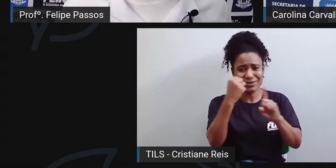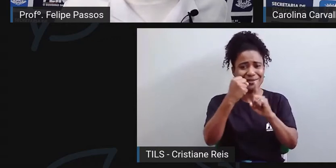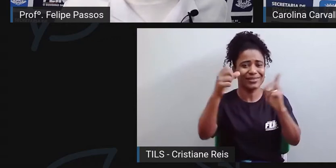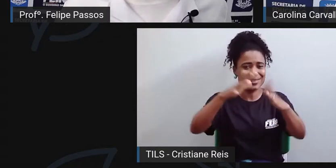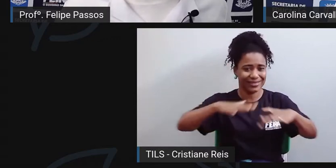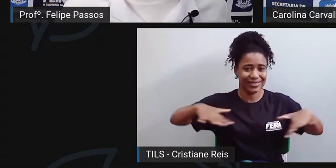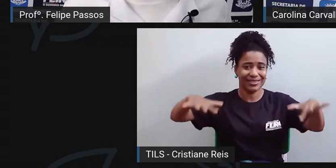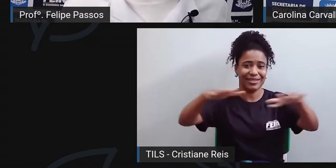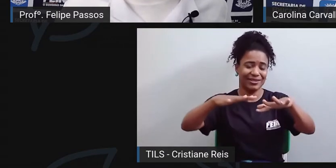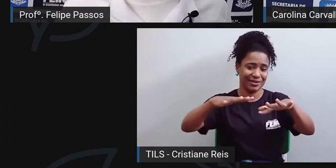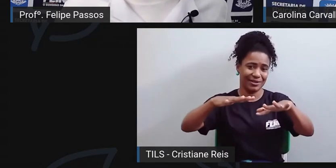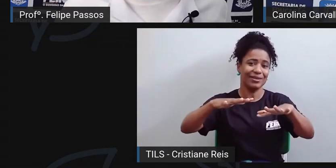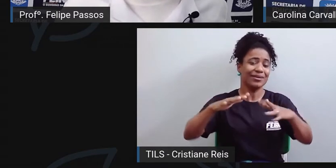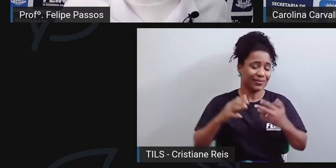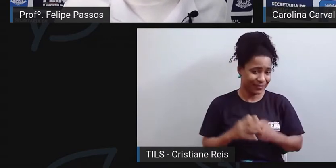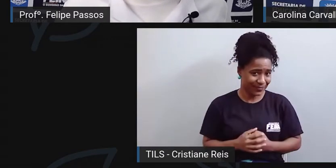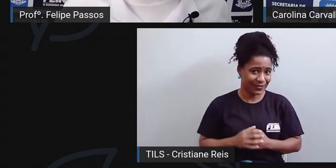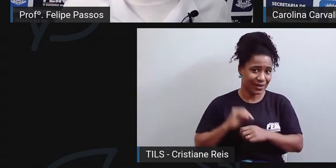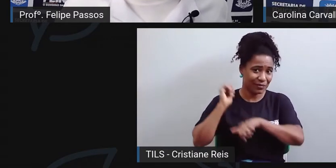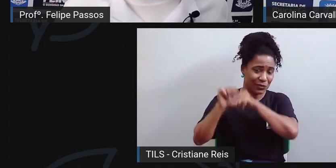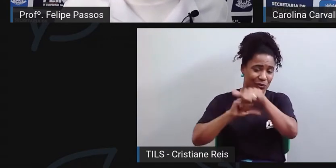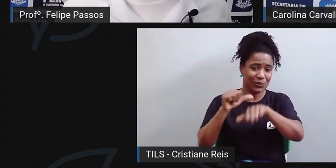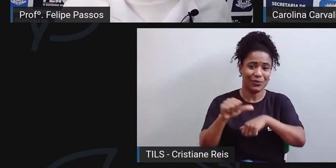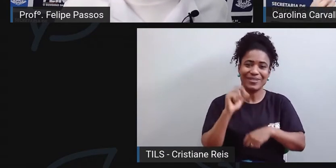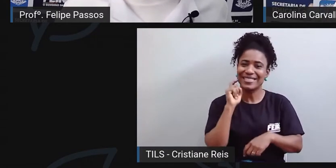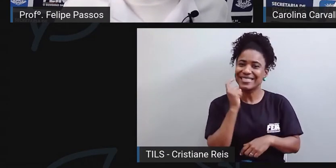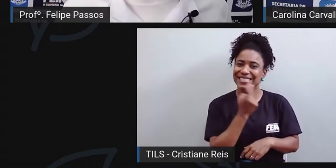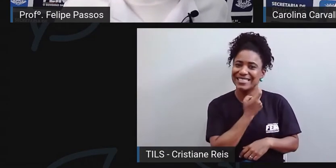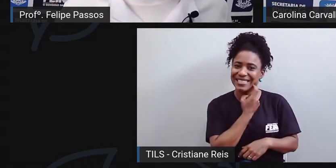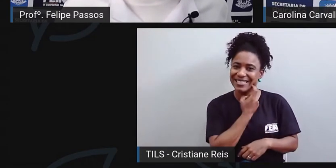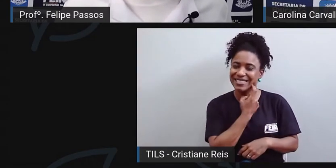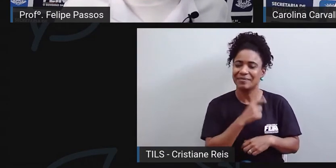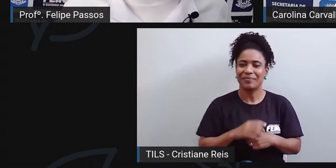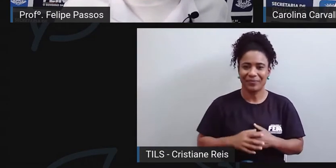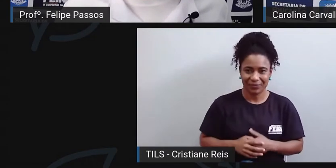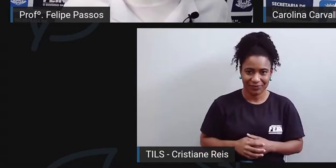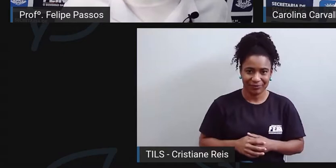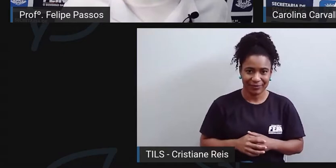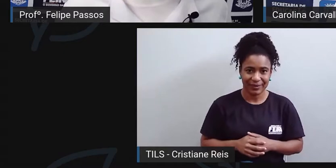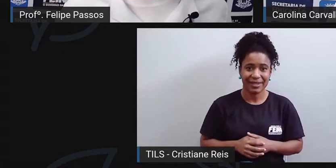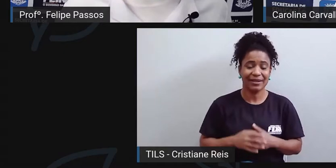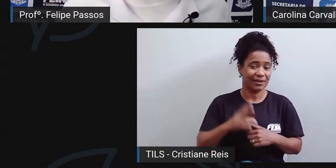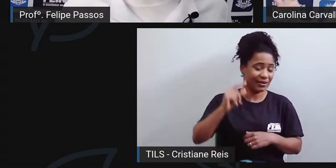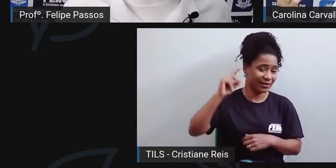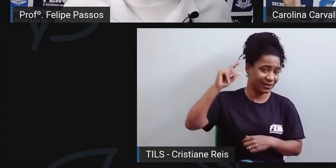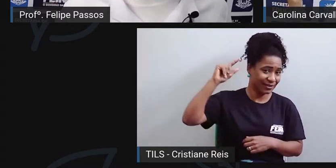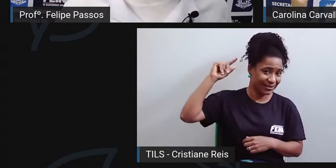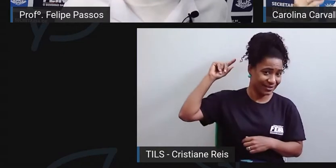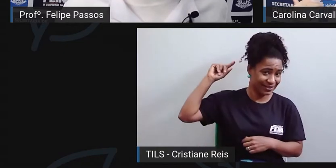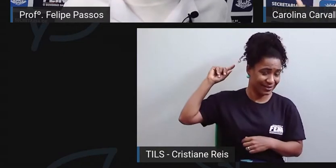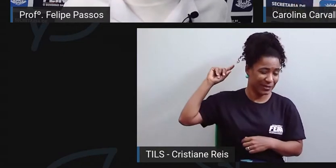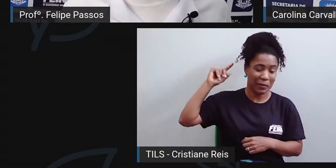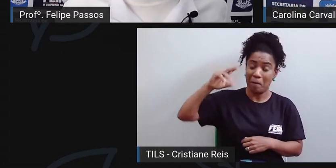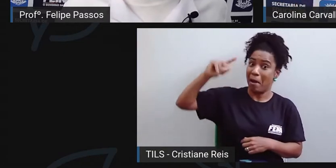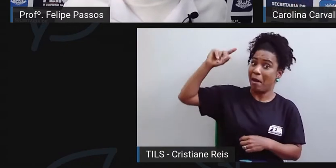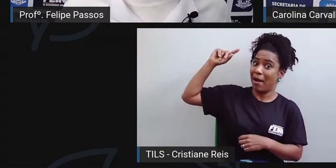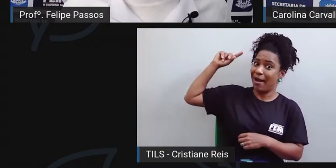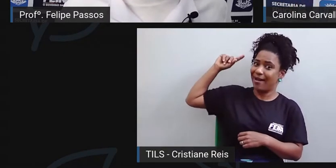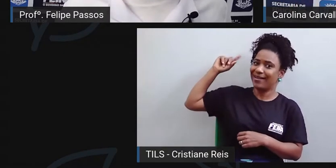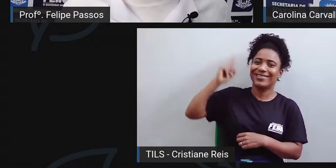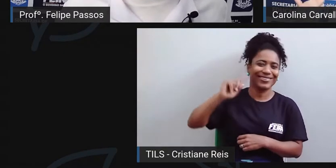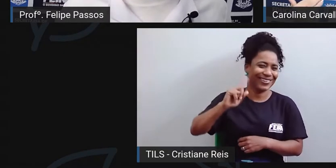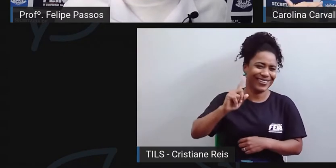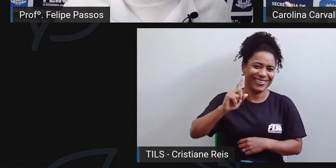pessoa em relação aos seus dentes. Antigamente, e eu falo antigamente, não tão antigamente assim,